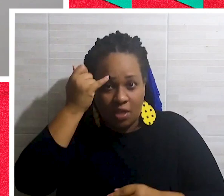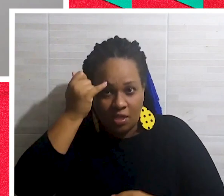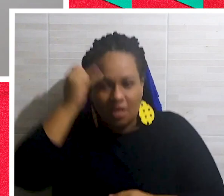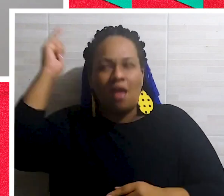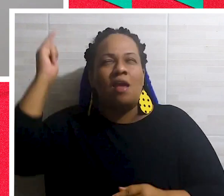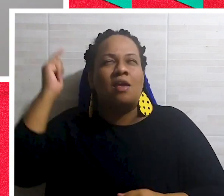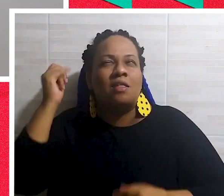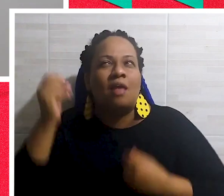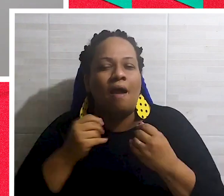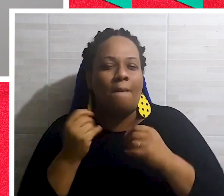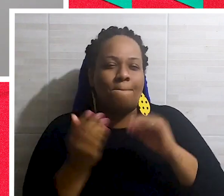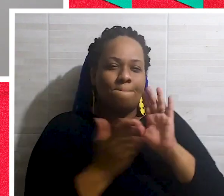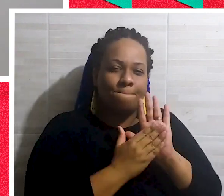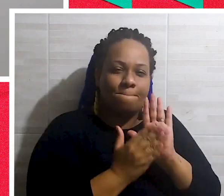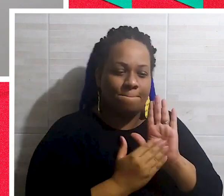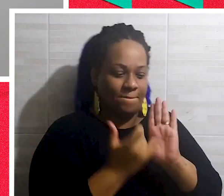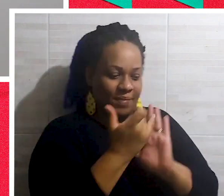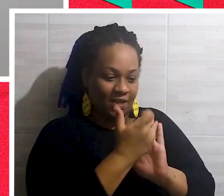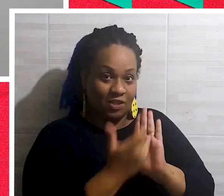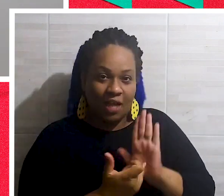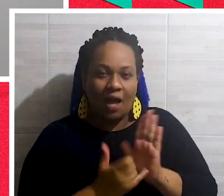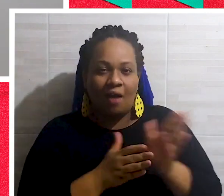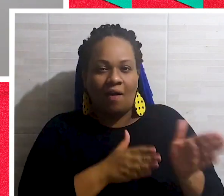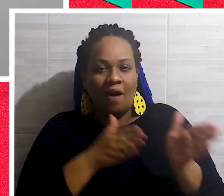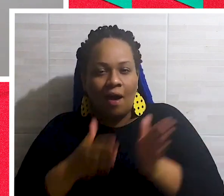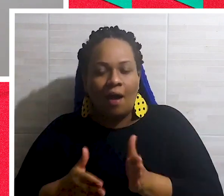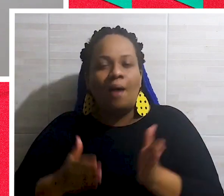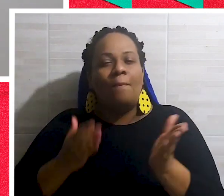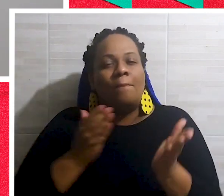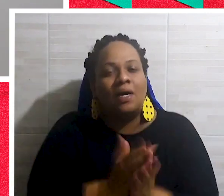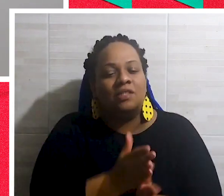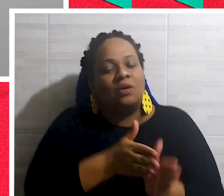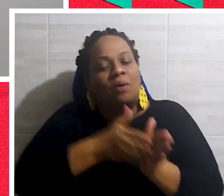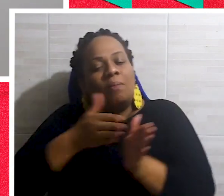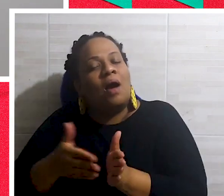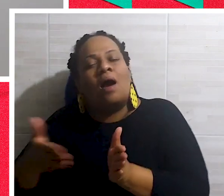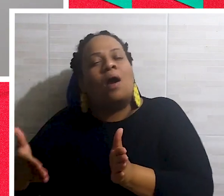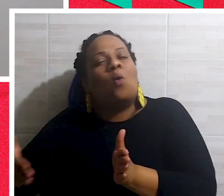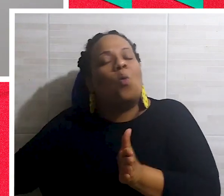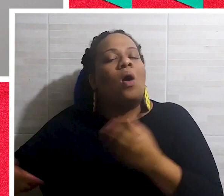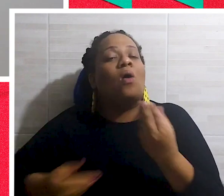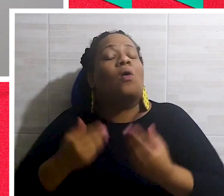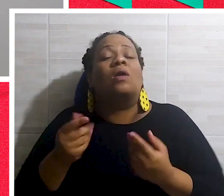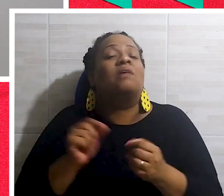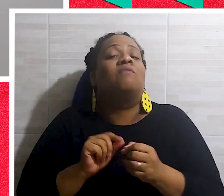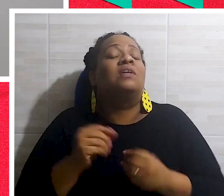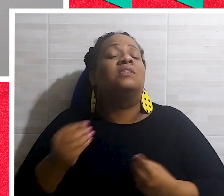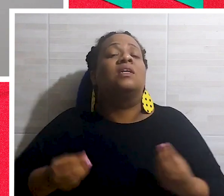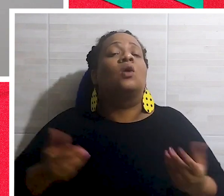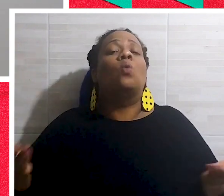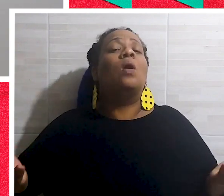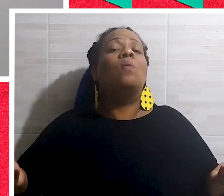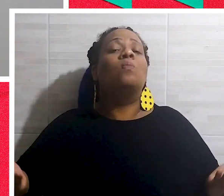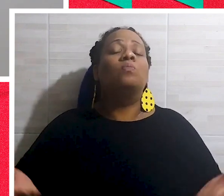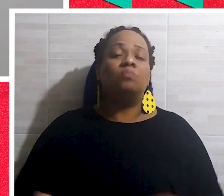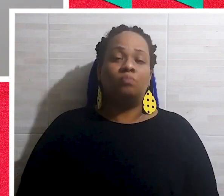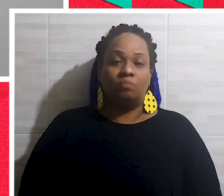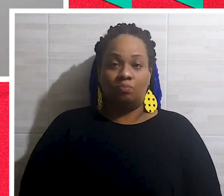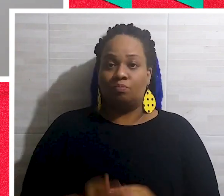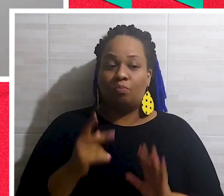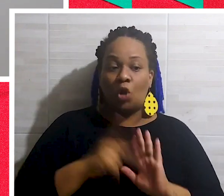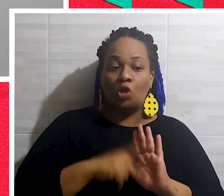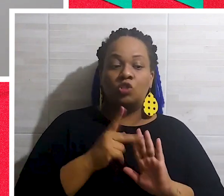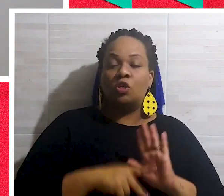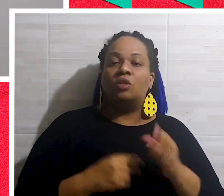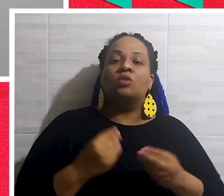tiveram a ideia, propuseram a edital, foram aprovados. Agora, mais ou menos, o que vocês estão desenvolvendo e em que